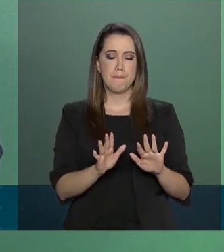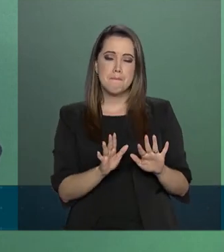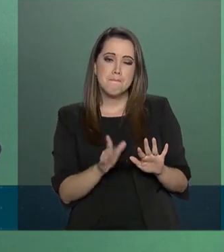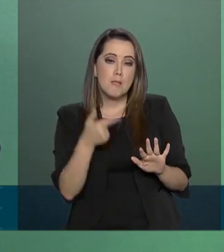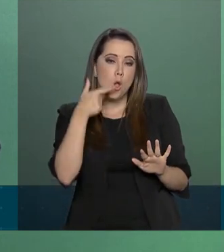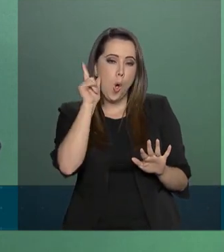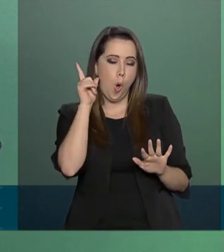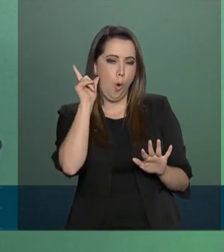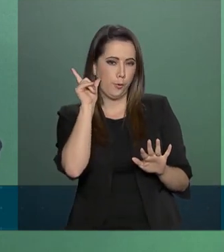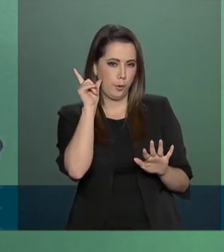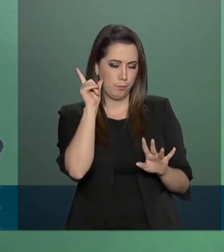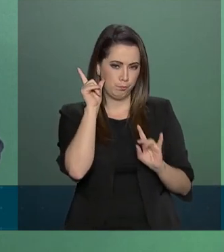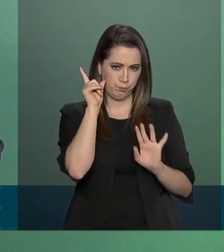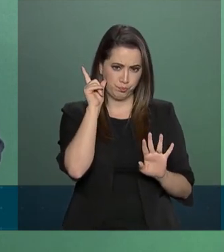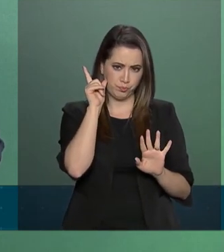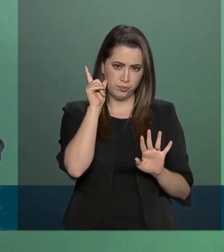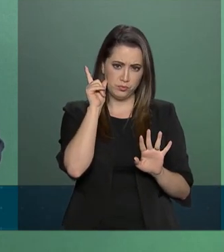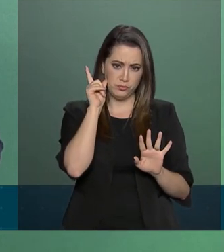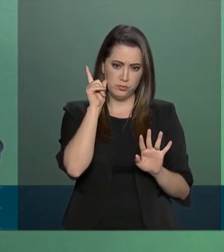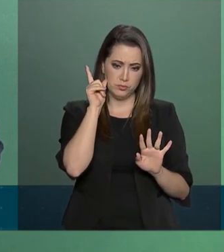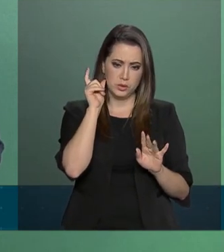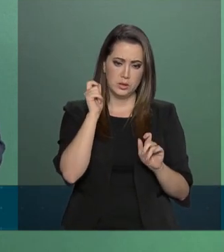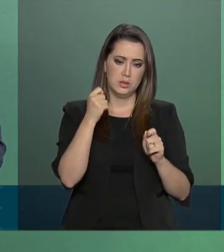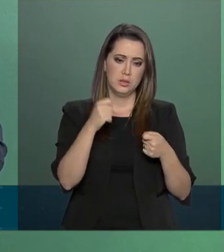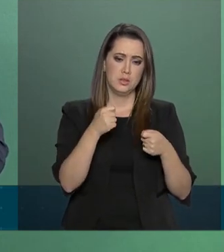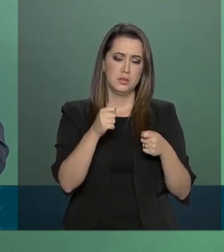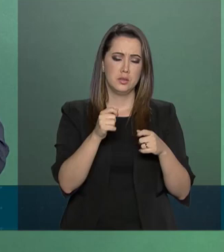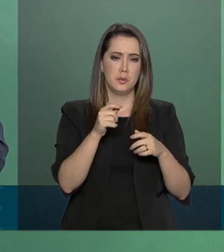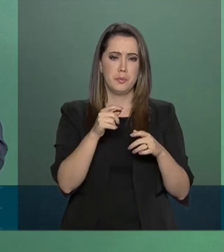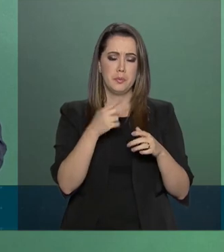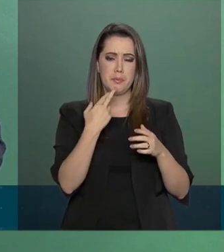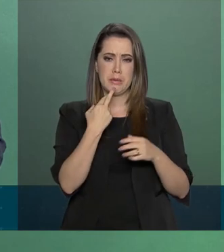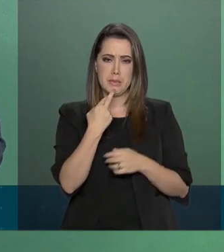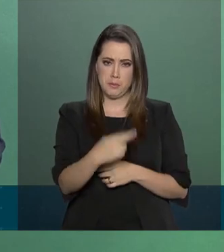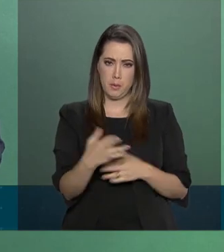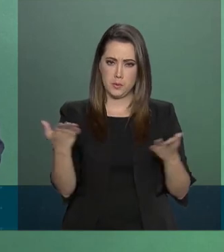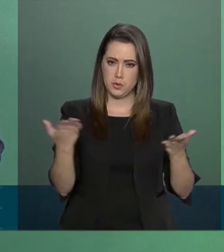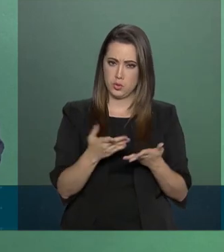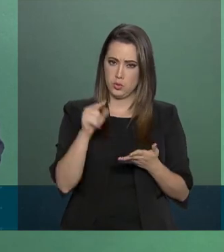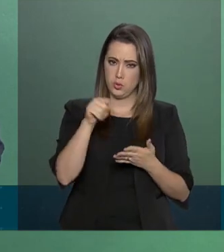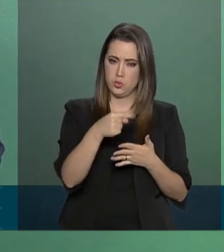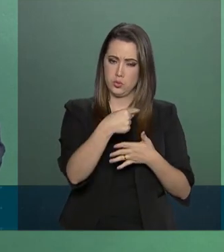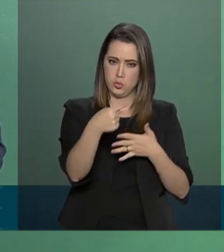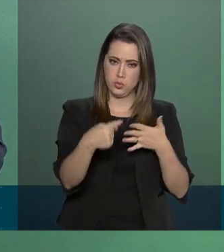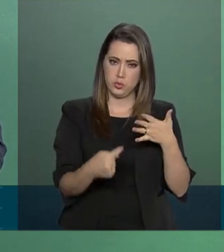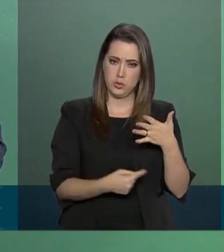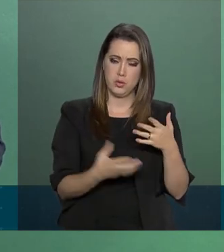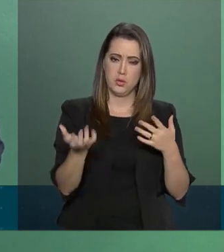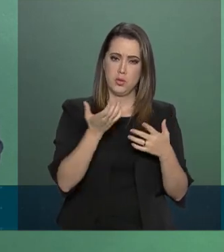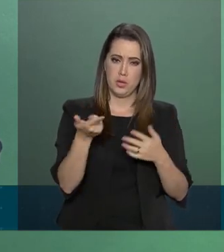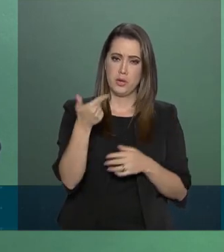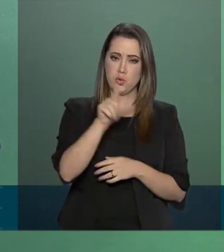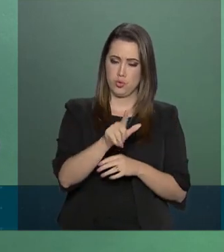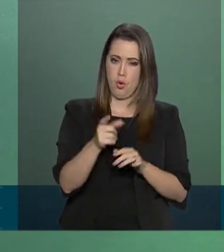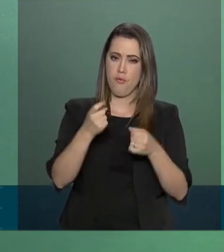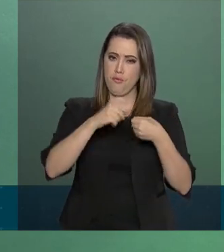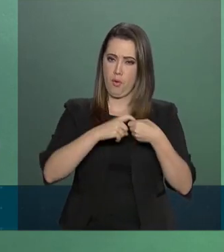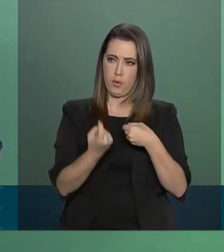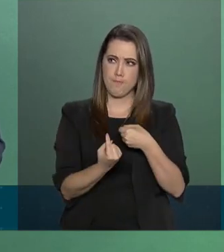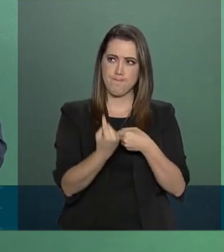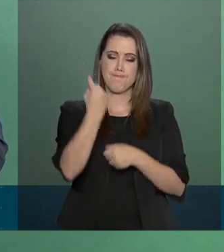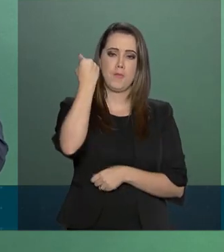deixei algumas lacunas com relação às informações, então eu quero retomar